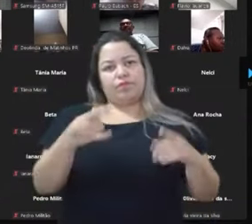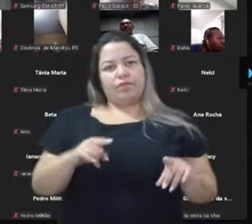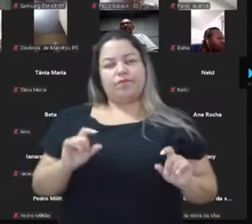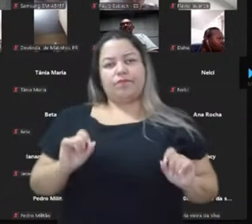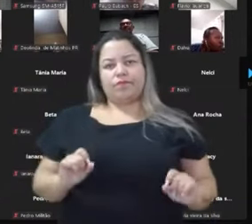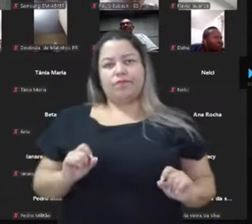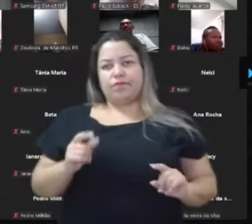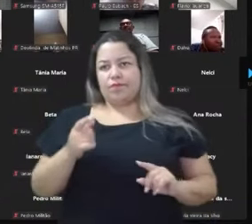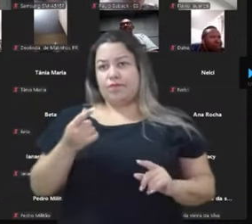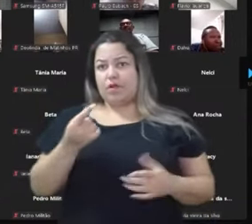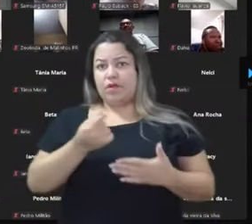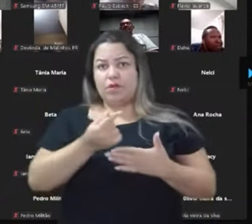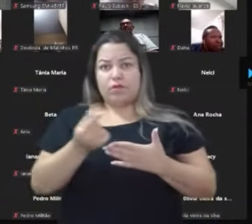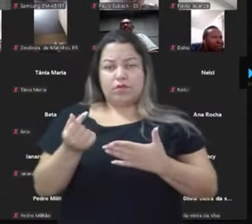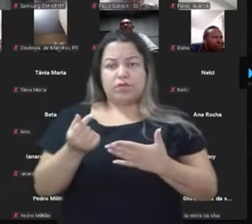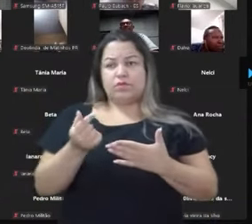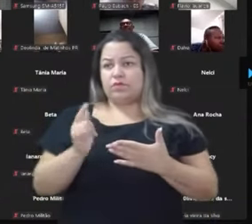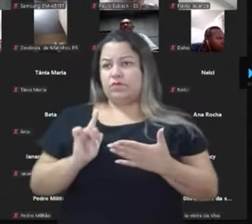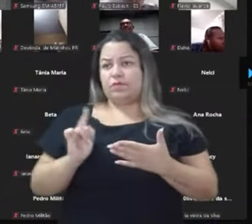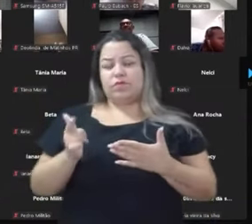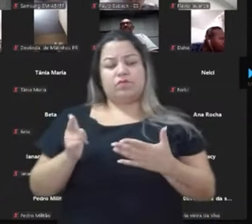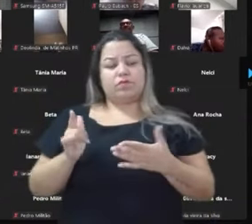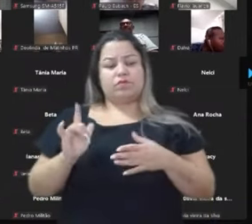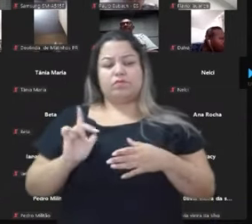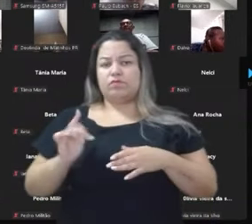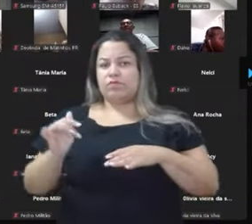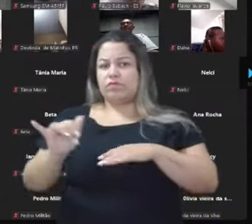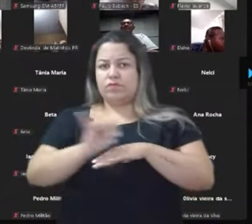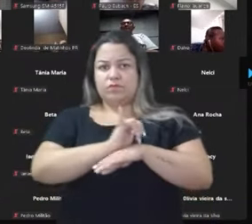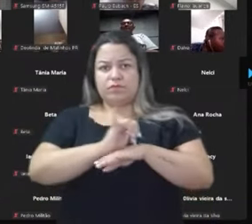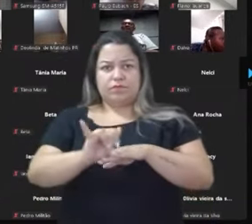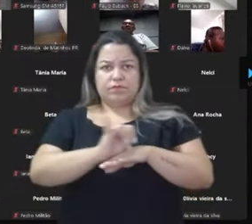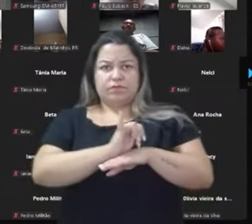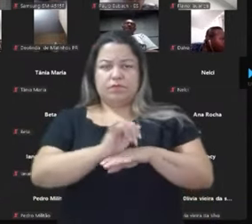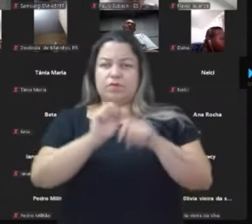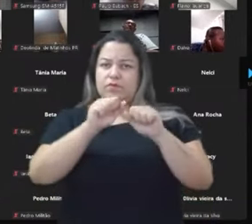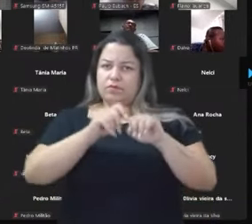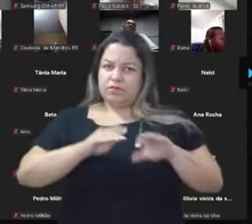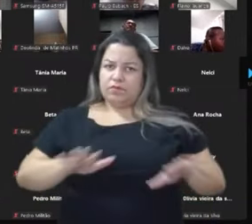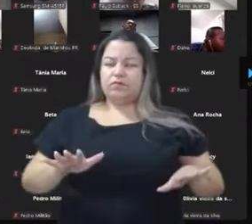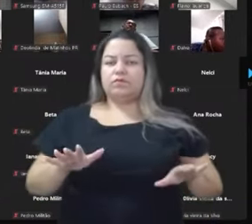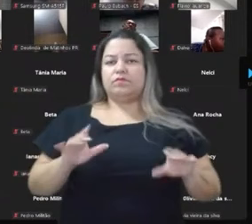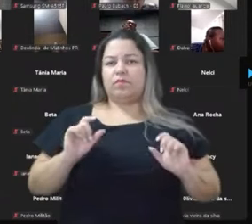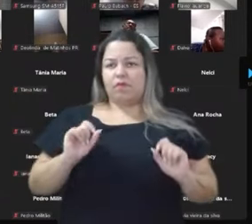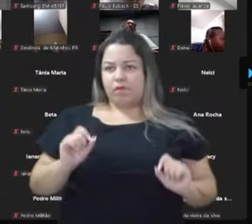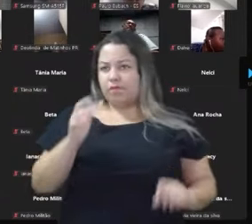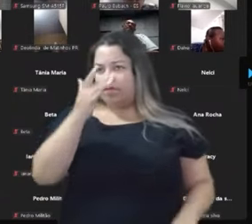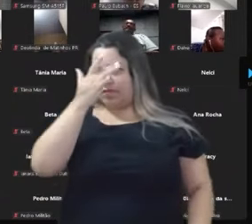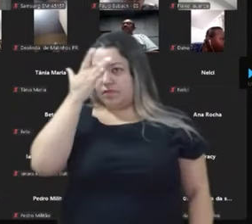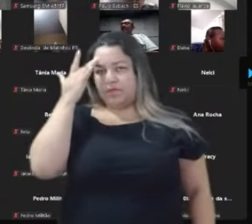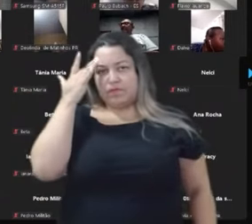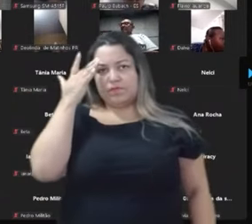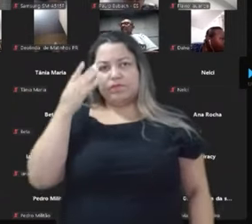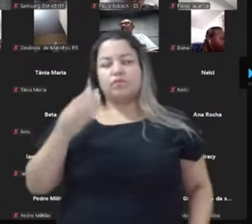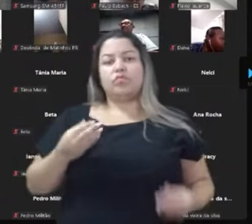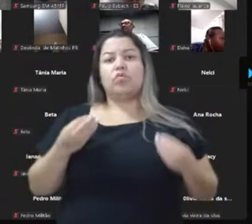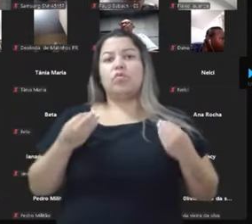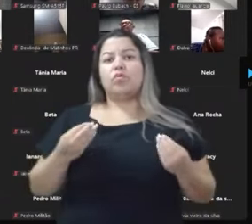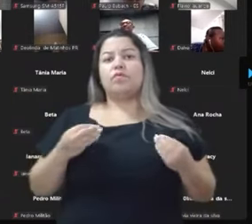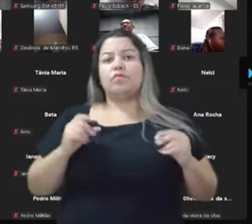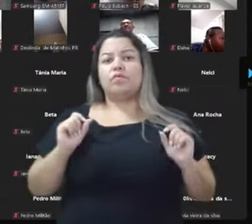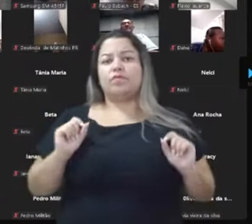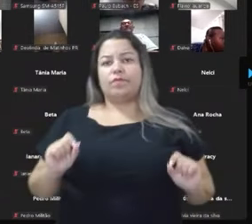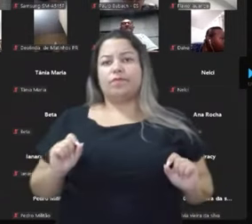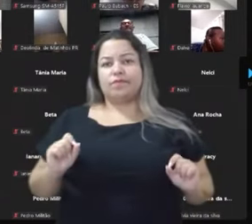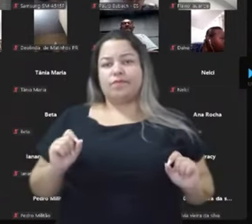E você não vê uma estratégia de comunicação para fazer isso chegar nas pessoas. E aí a gente fala, caramba, como é que a gente pode fazer? Uma